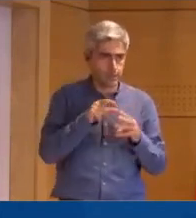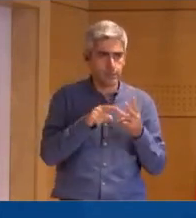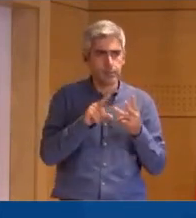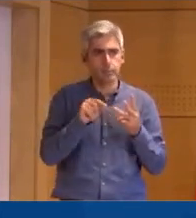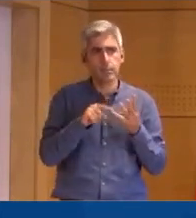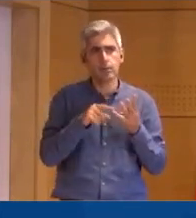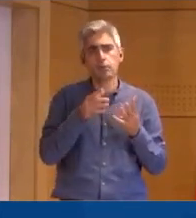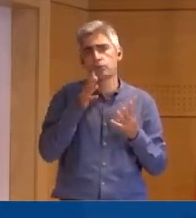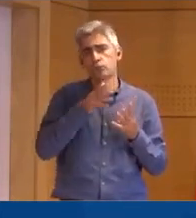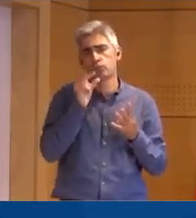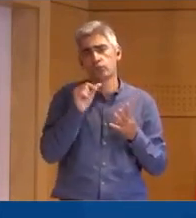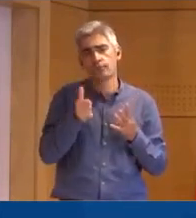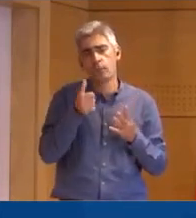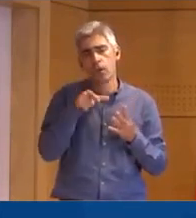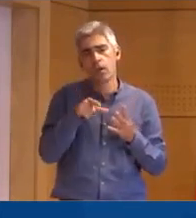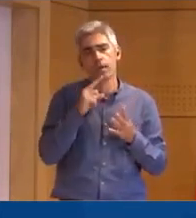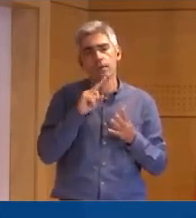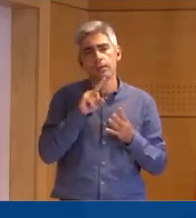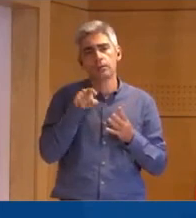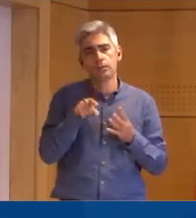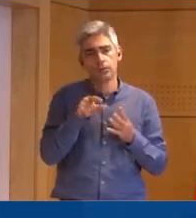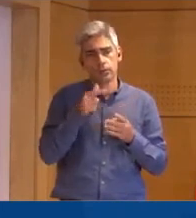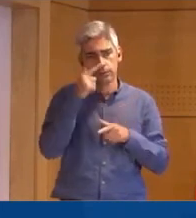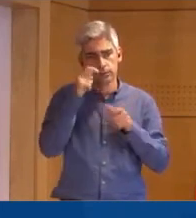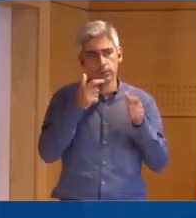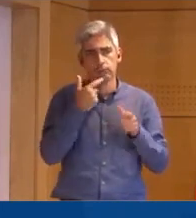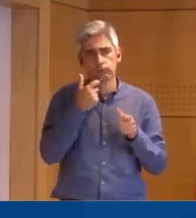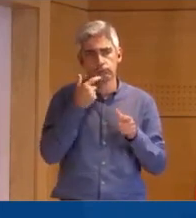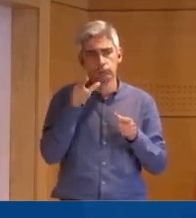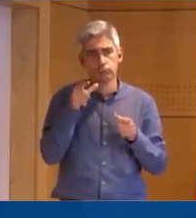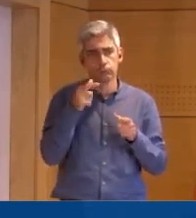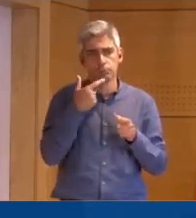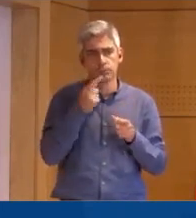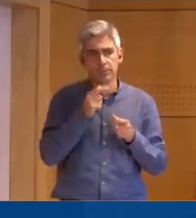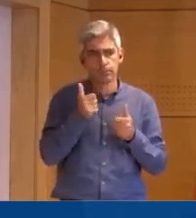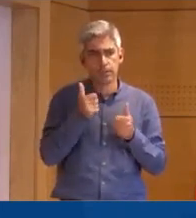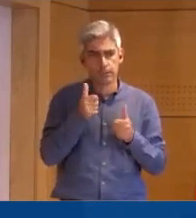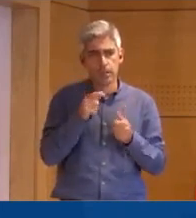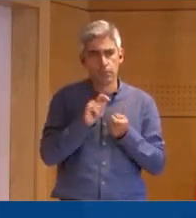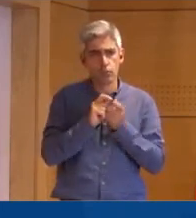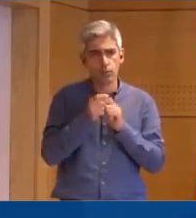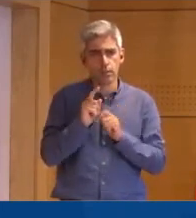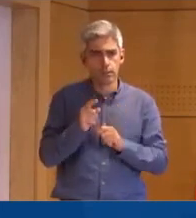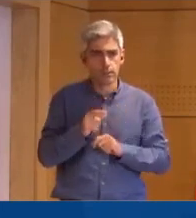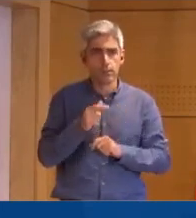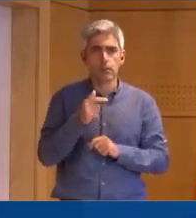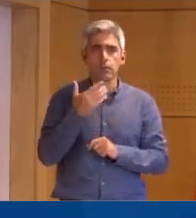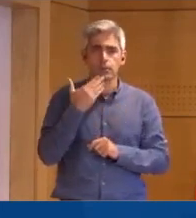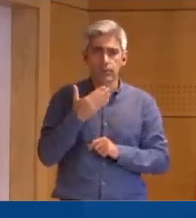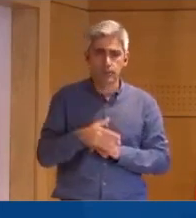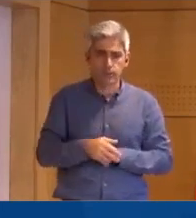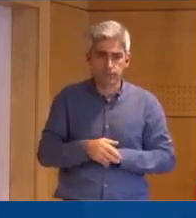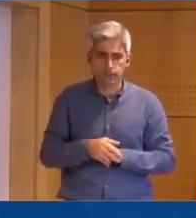E também pedir que explicasse um pouco melhor a questão dos cidadãos britânicos que não compreendem muito bem as mudanças. Obrigada.